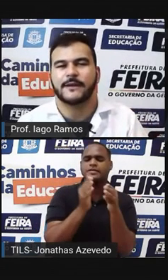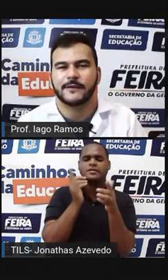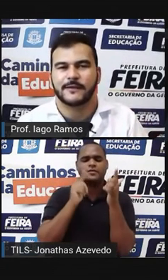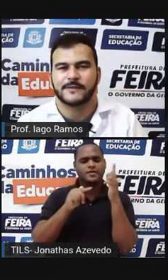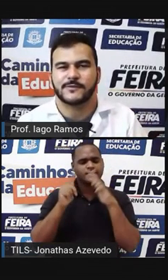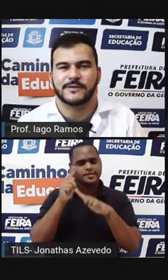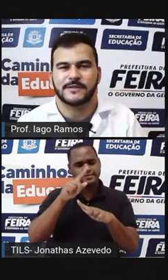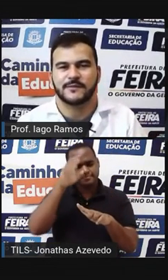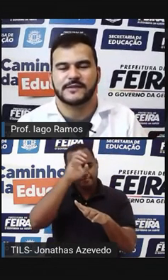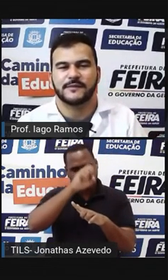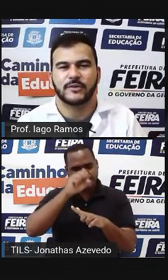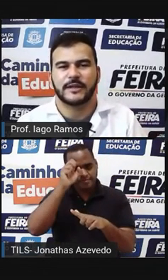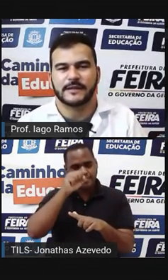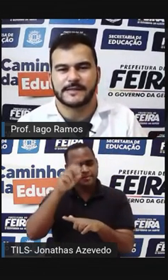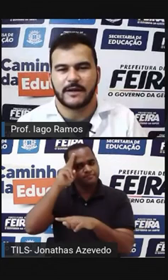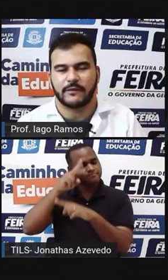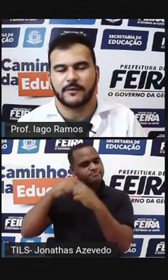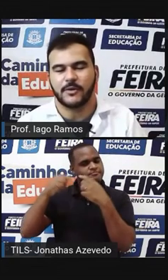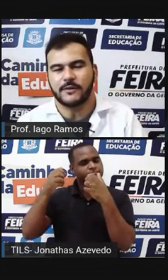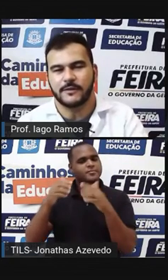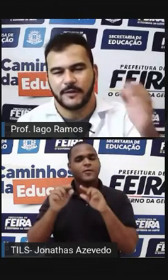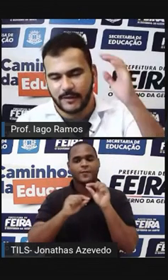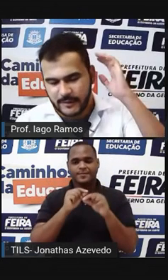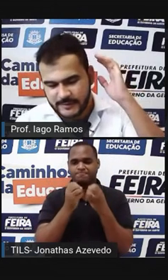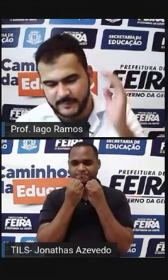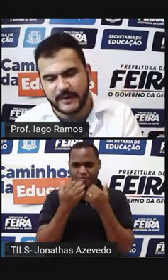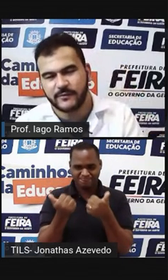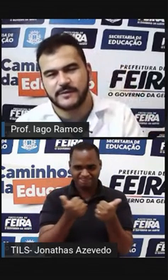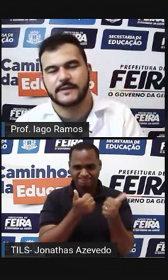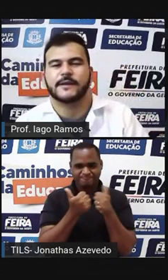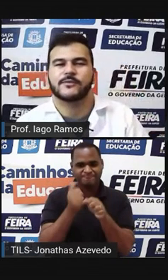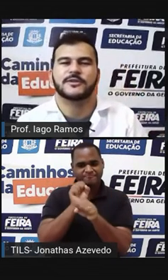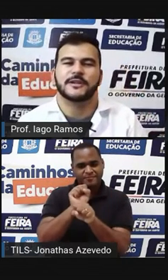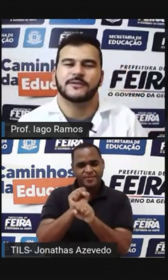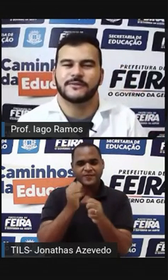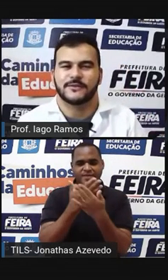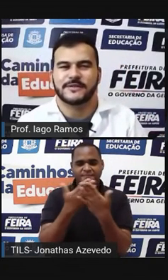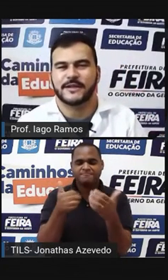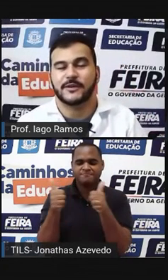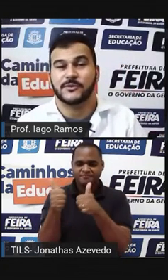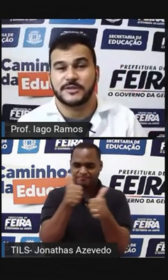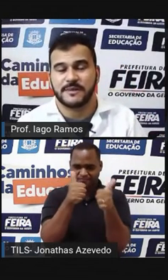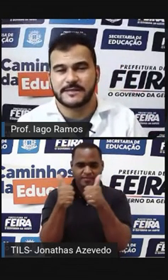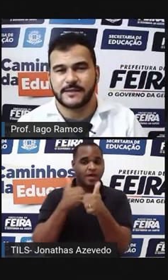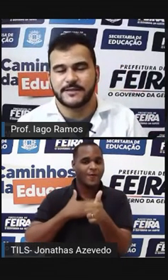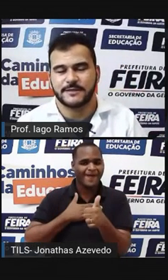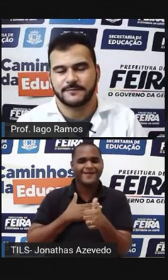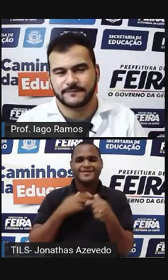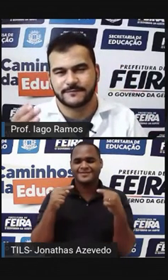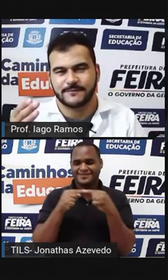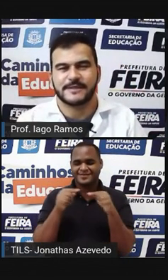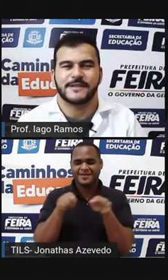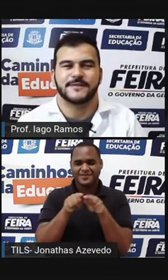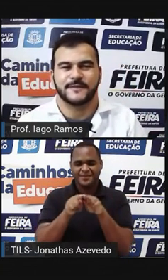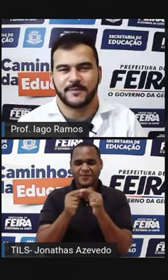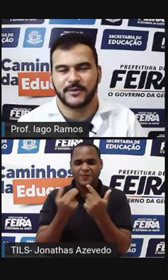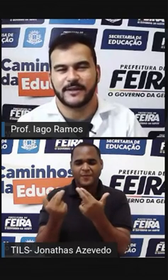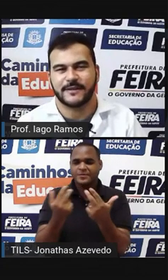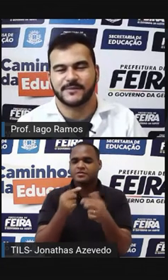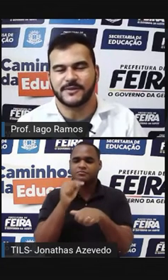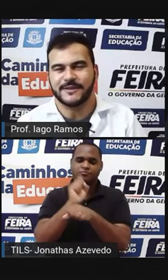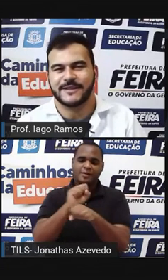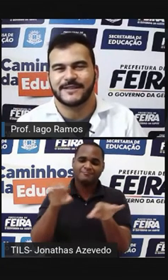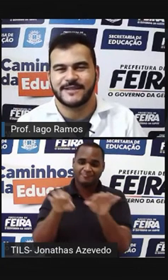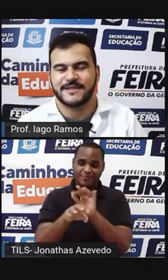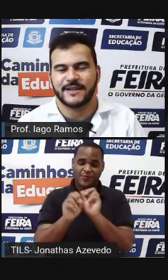lembrar Das coisas que você viu Aqui nessa aula Tá bom? Espero que você tenha curtido Nós aqui curtimos bastante Mas a gente vai ficar por